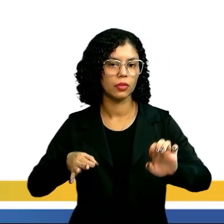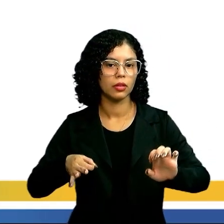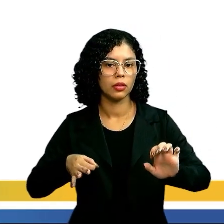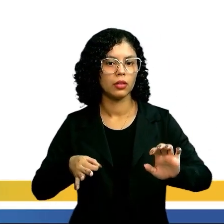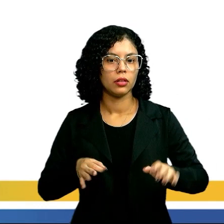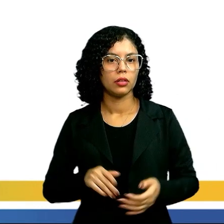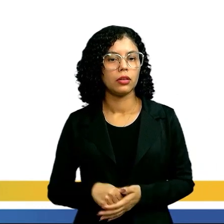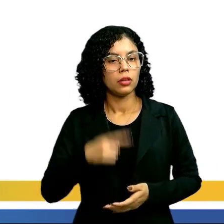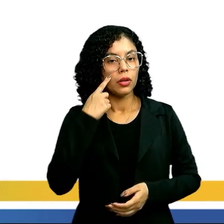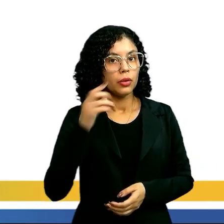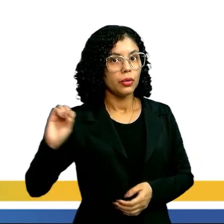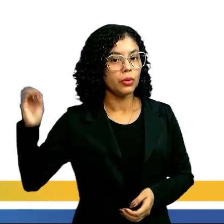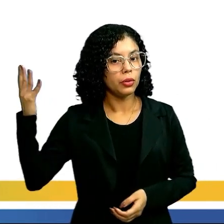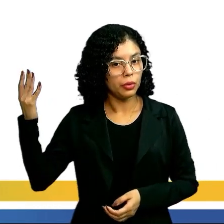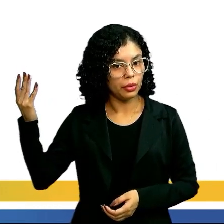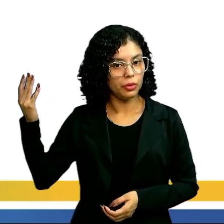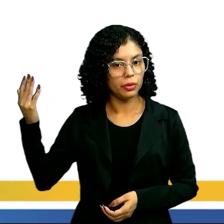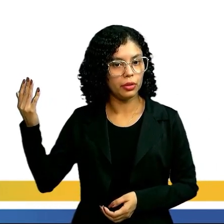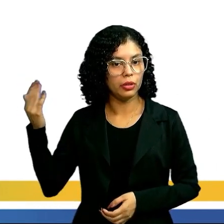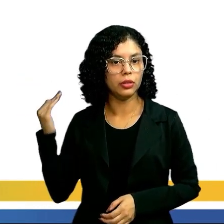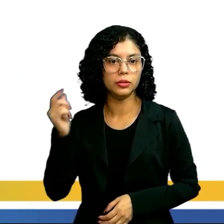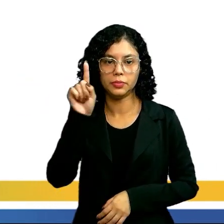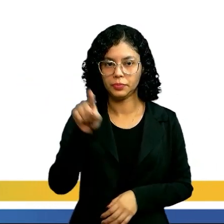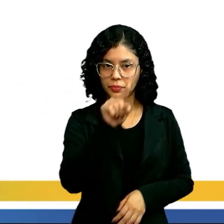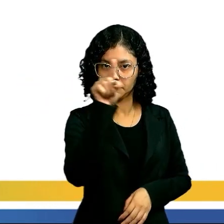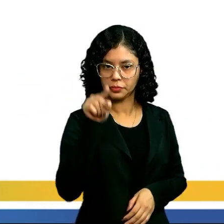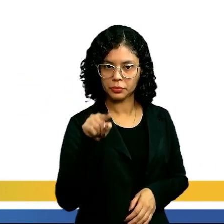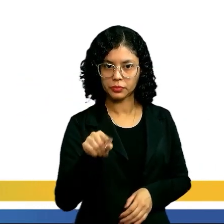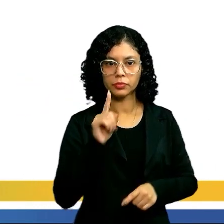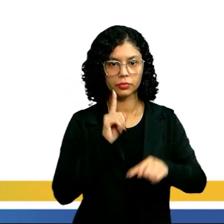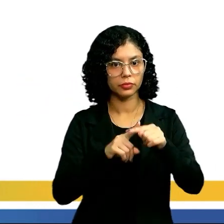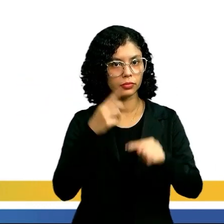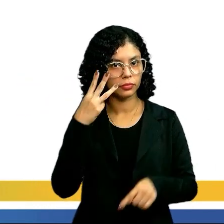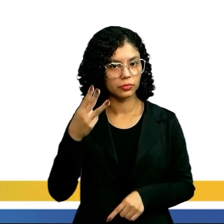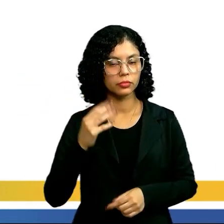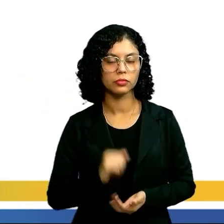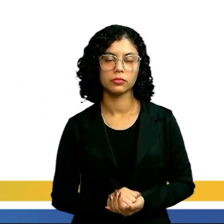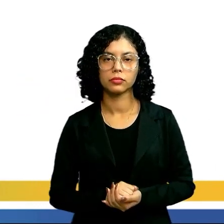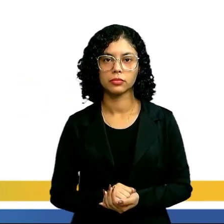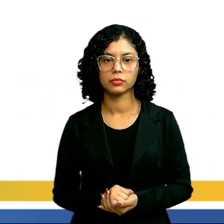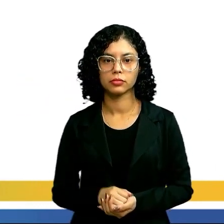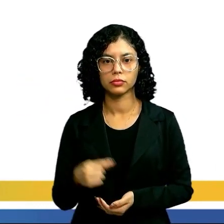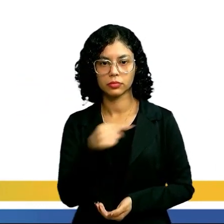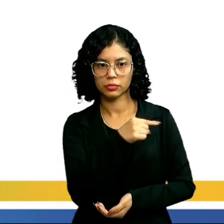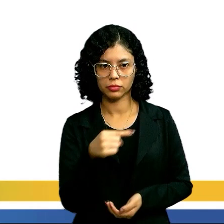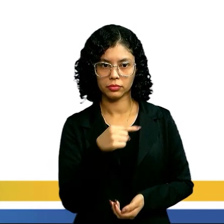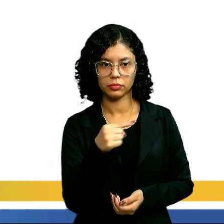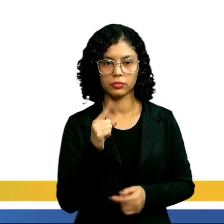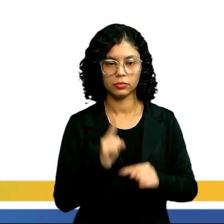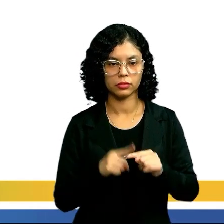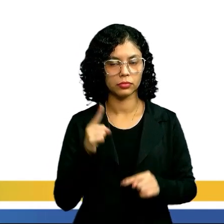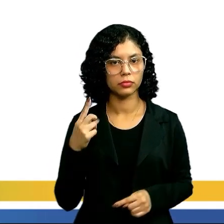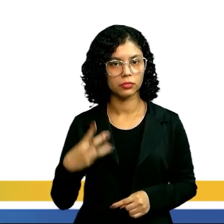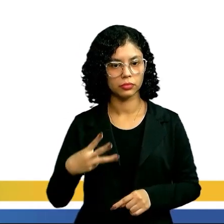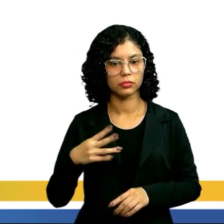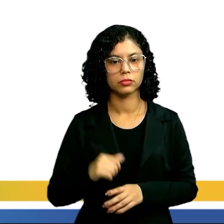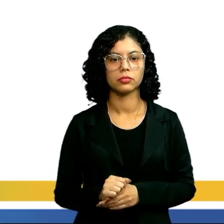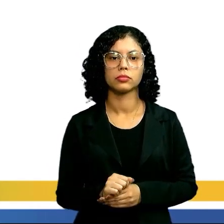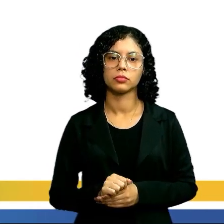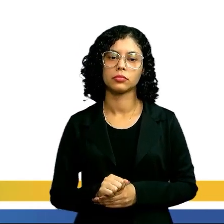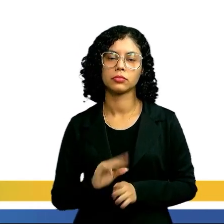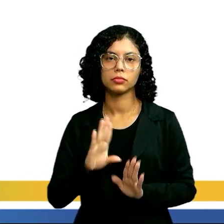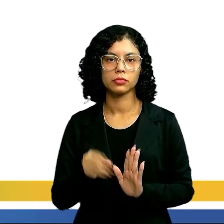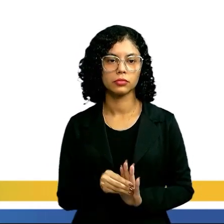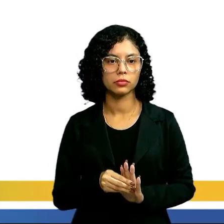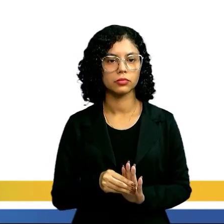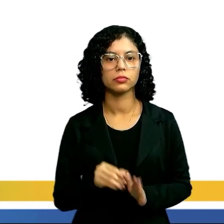Então, no caso aí, uma interrogação mais 3, menos mais, ou seja, podemos colocar